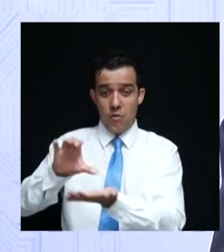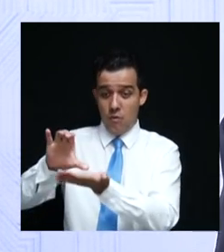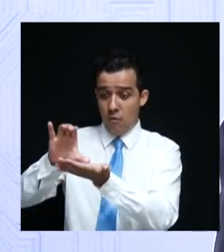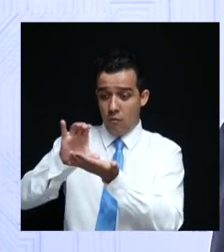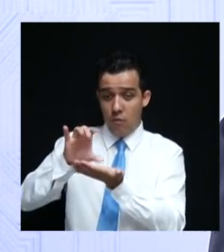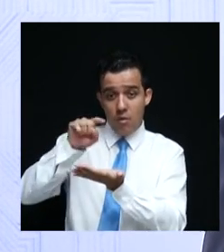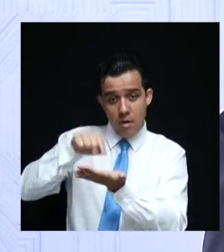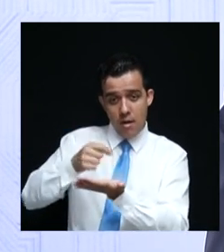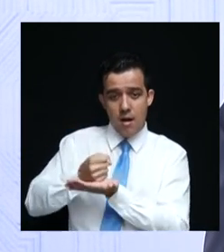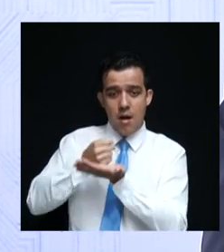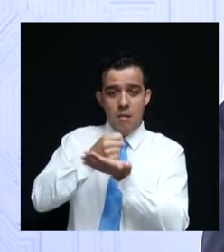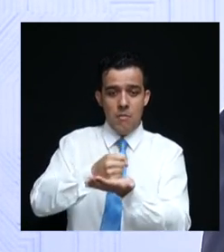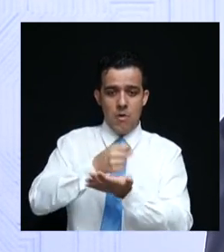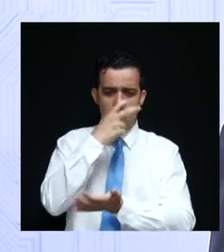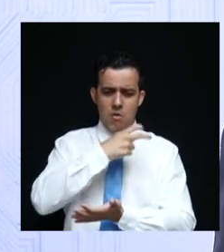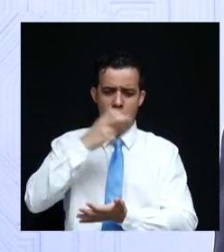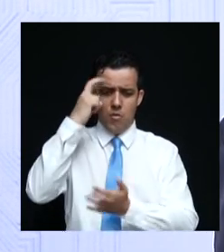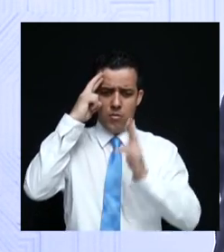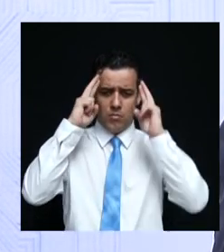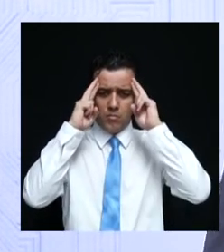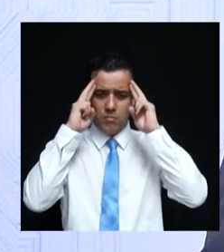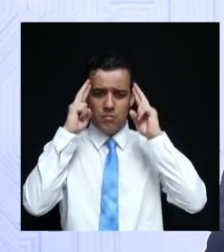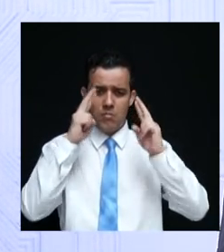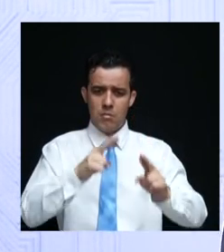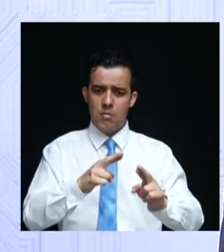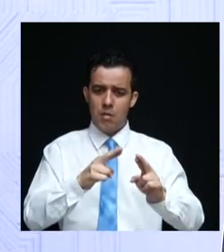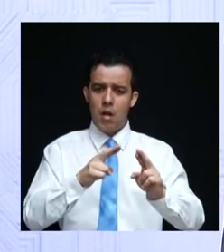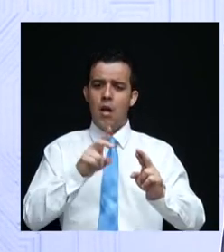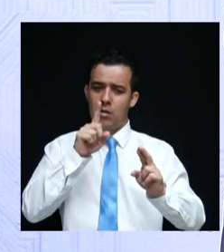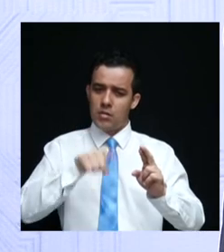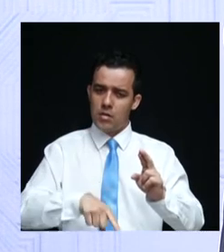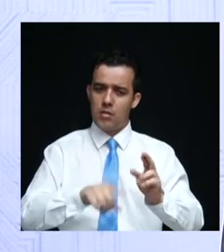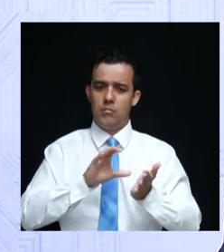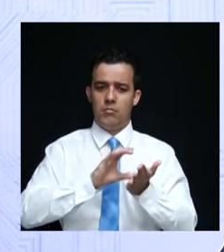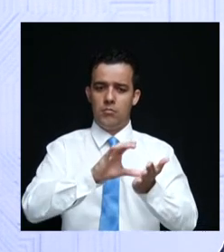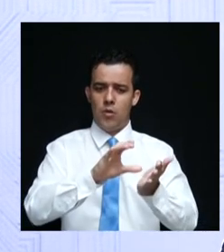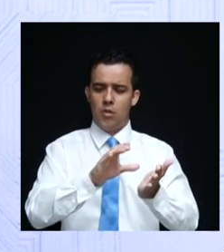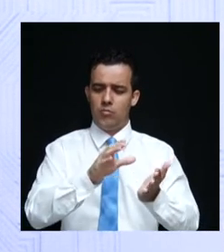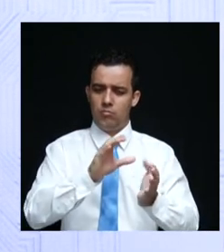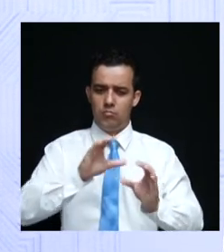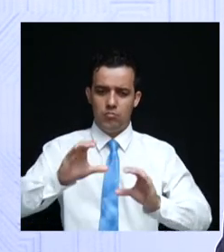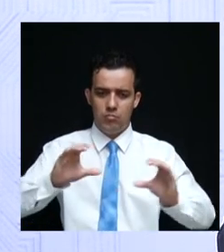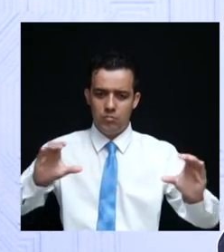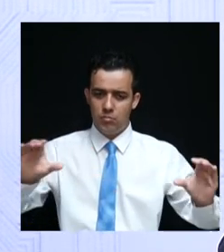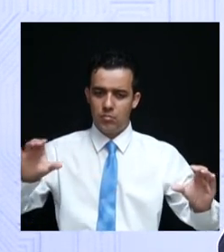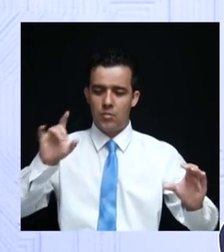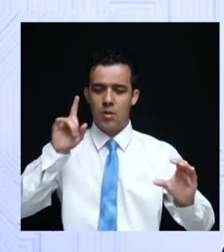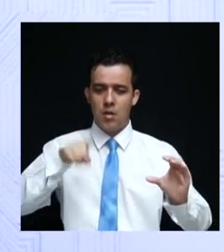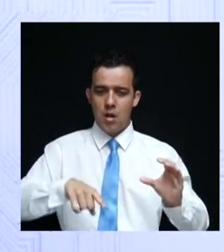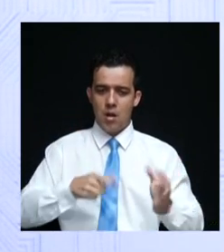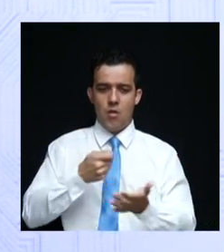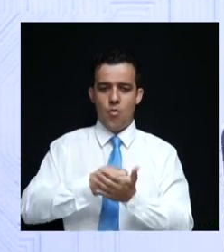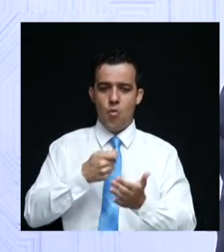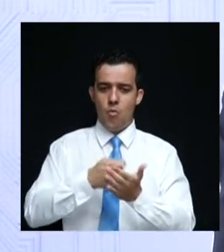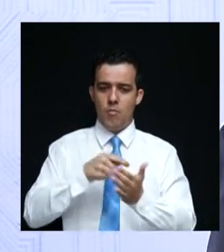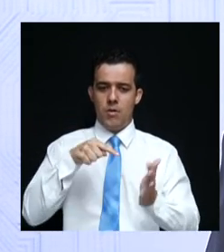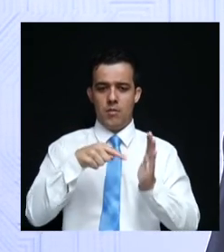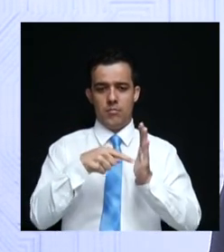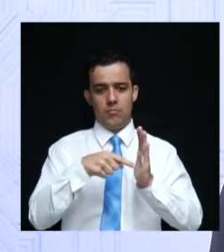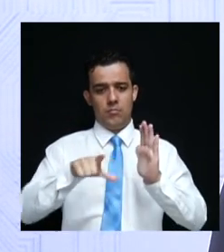à Cultura seja respeitado e seja repassado. Ou seja, cumprir a lei,